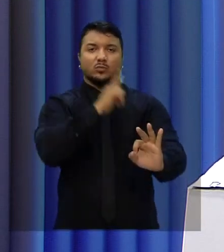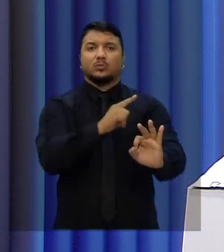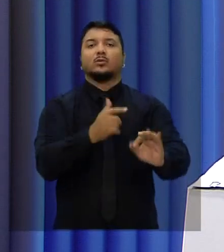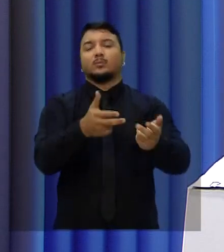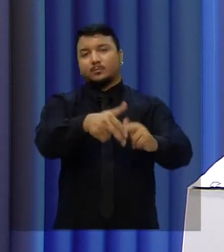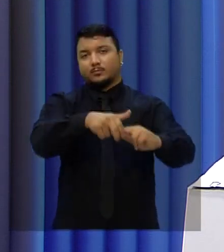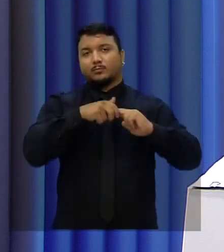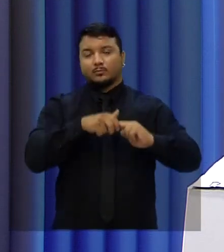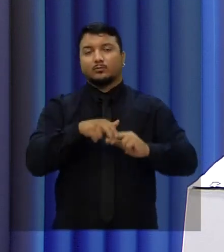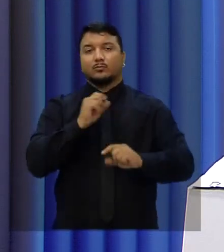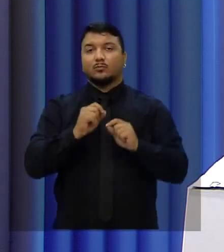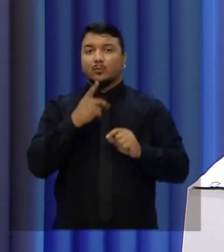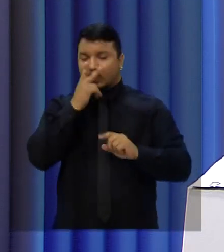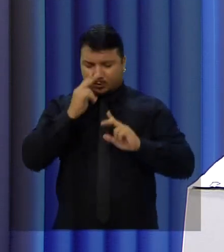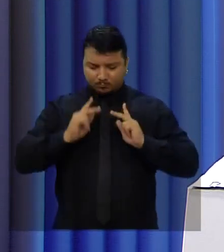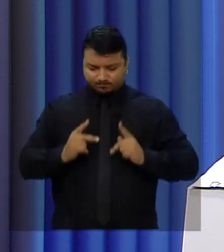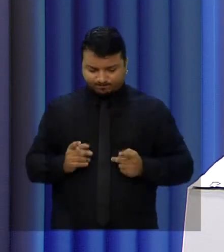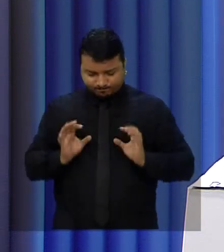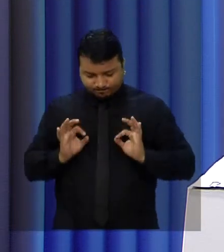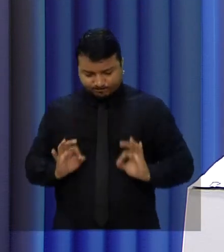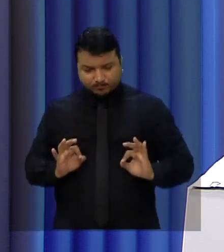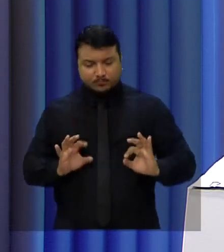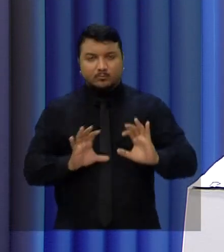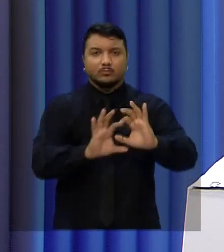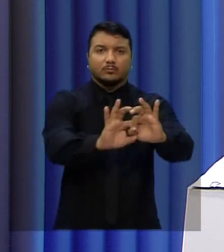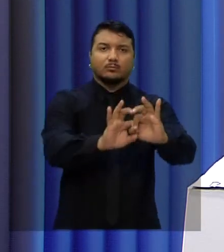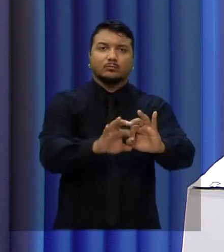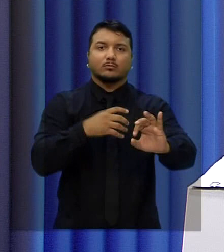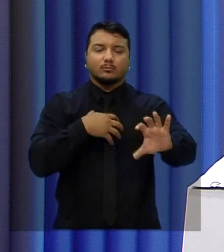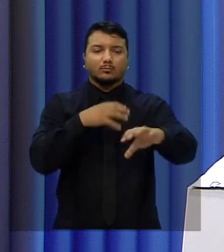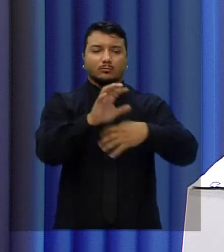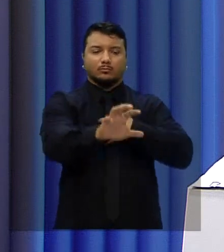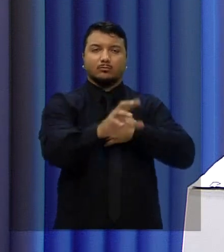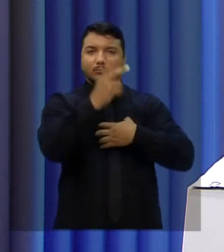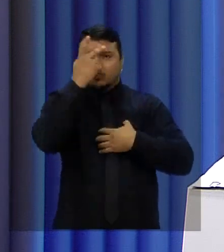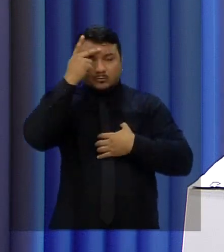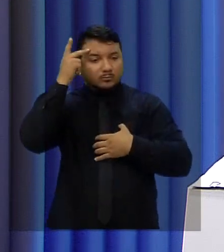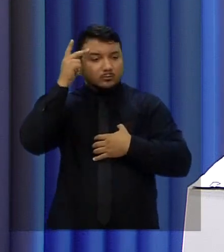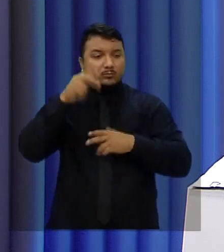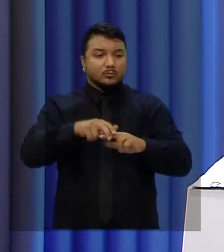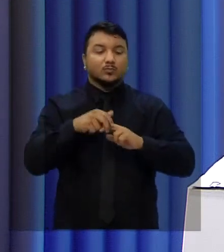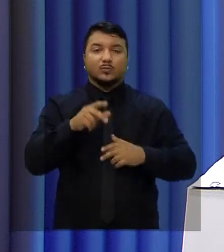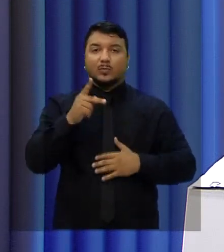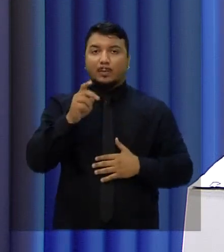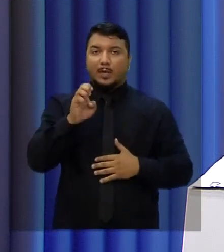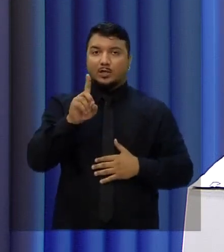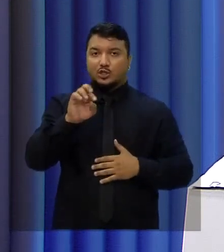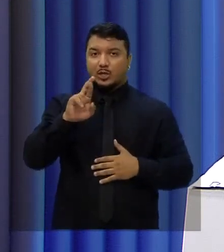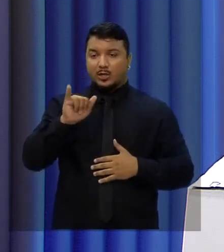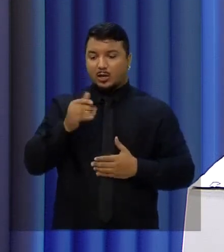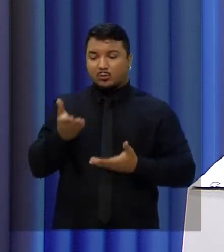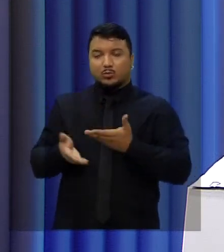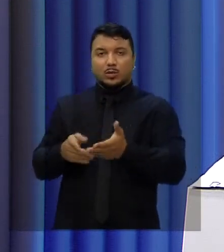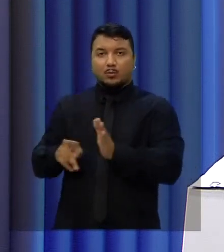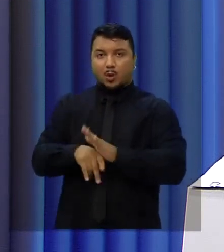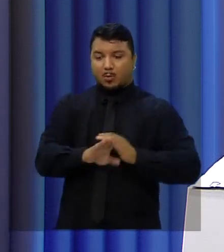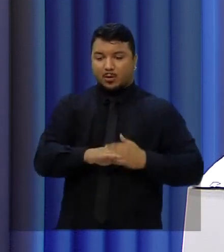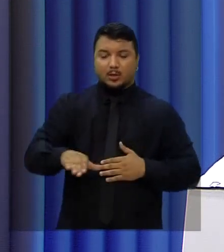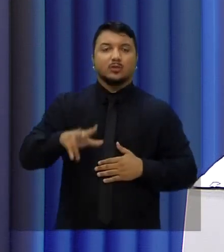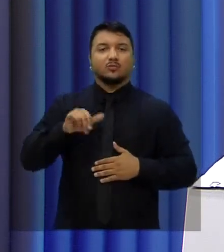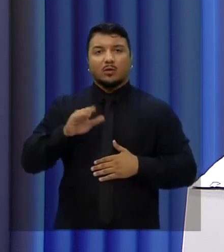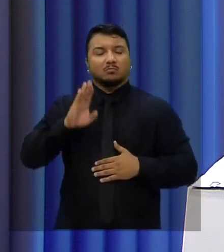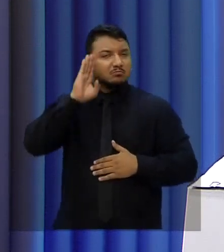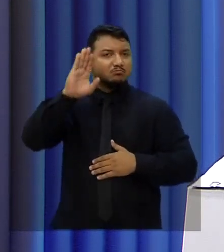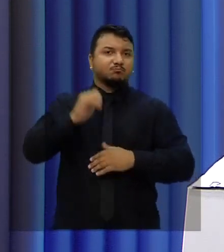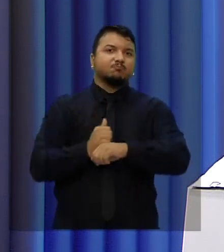principalmente humanizar e cuidar do sofrimento das pessoas. E a pediatria será uma prioridade, também no meu governo,